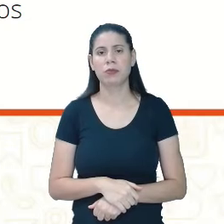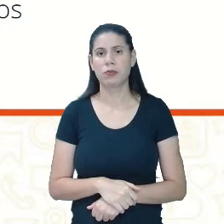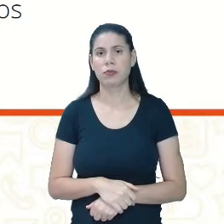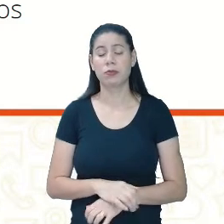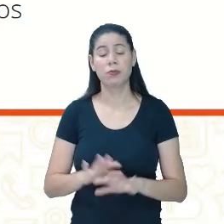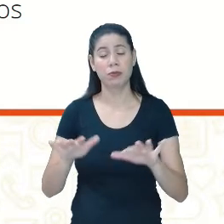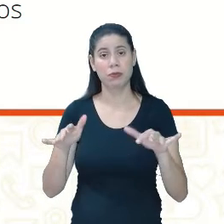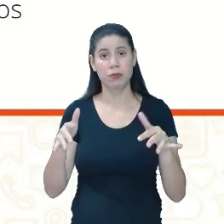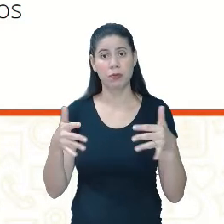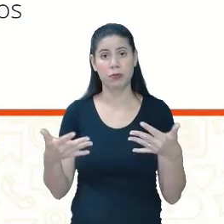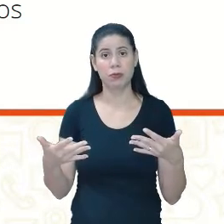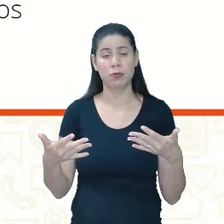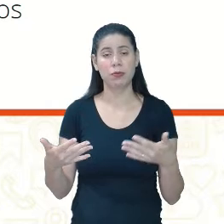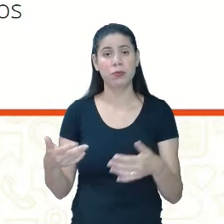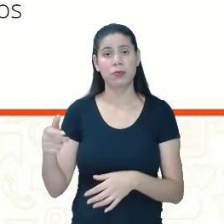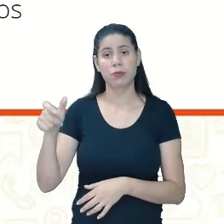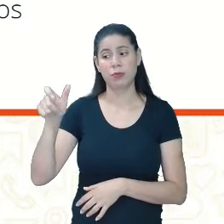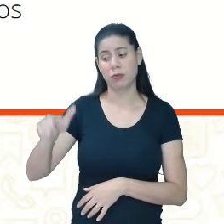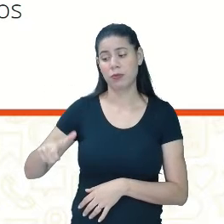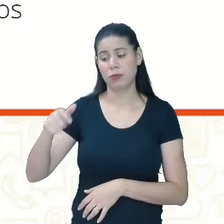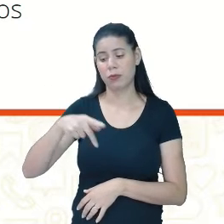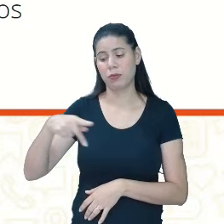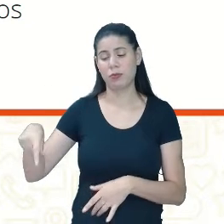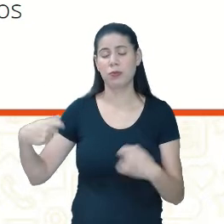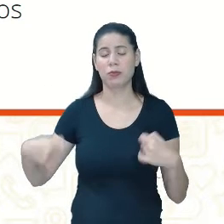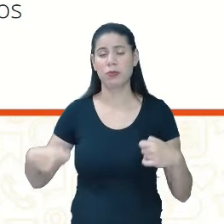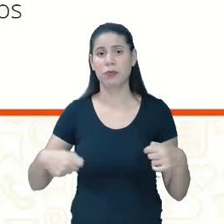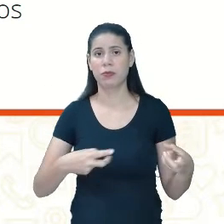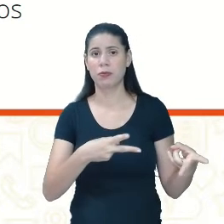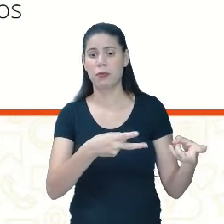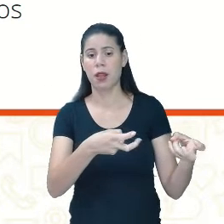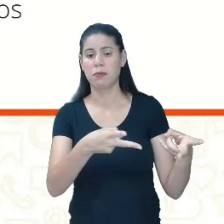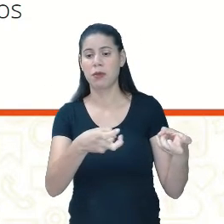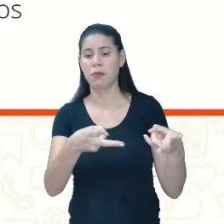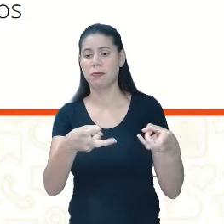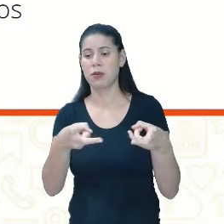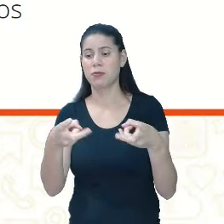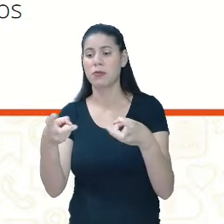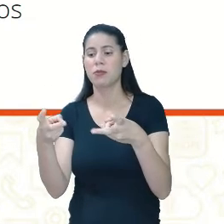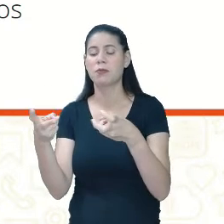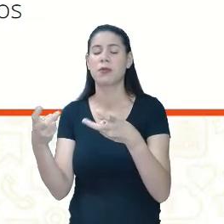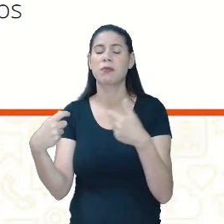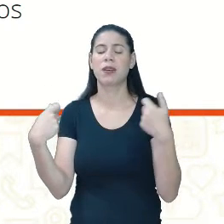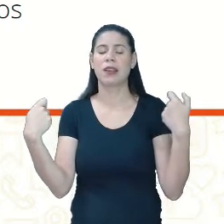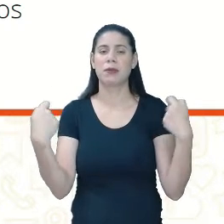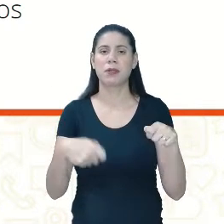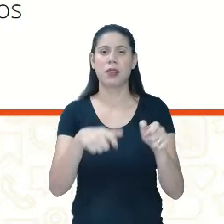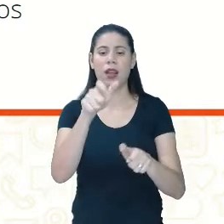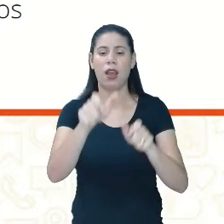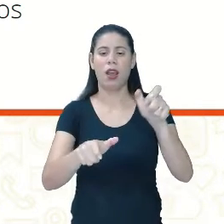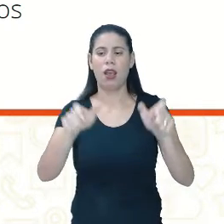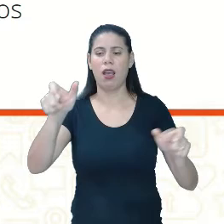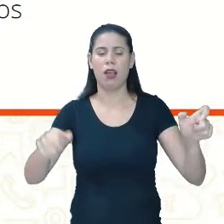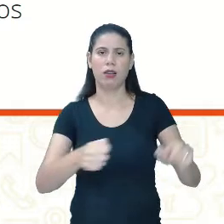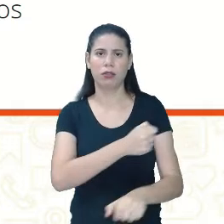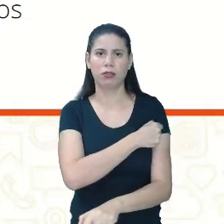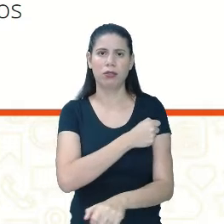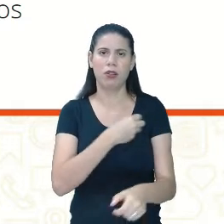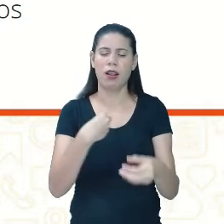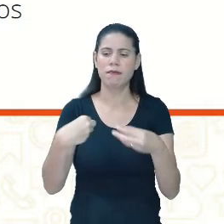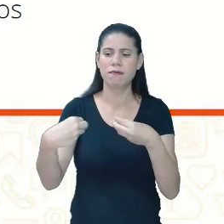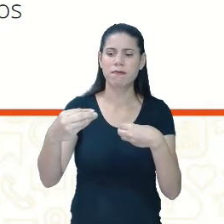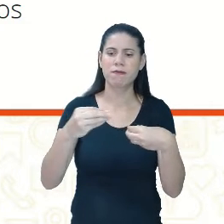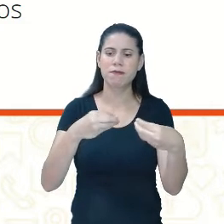Bom, perceber as necessidades educacionais e especiais desse estudante. Flexibilizar a